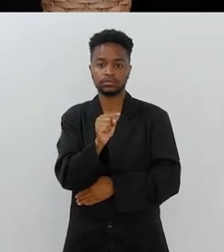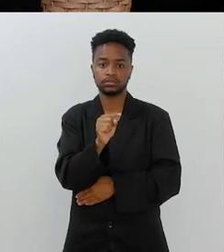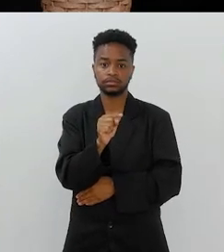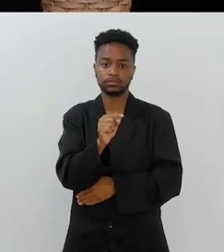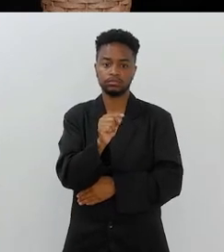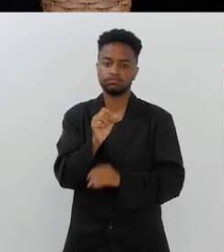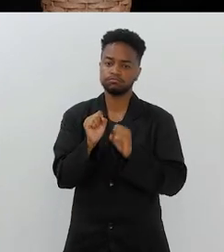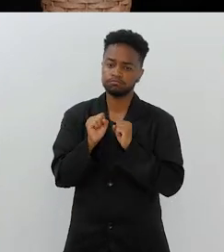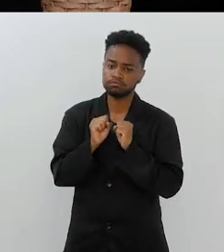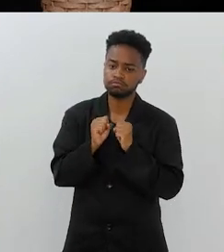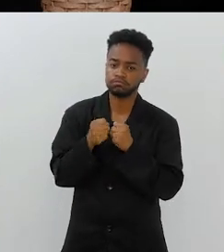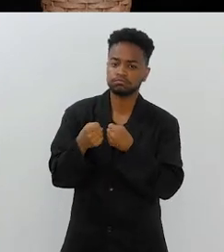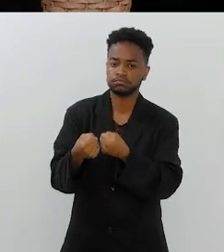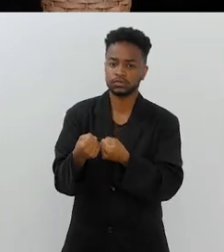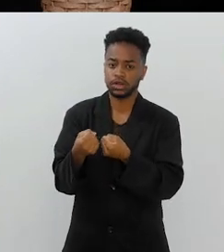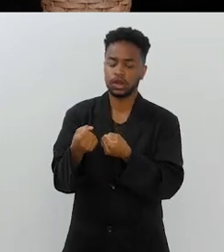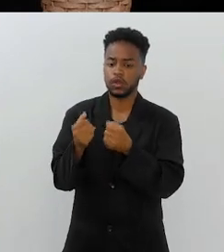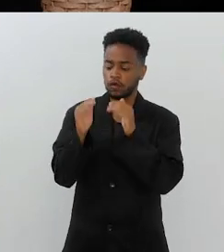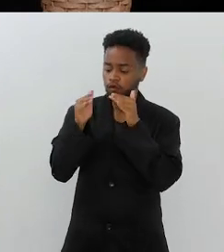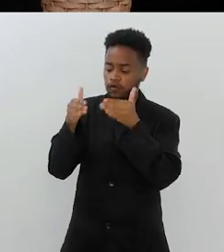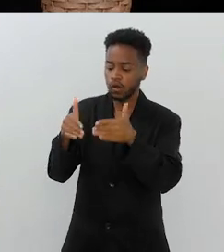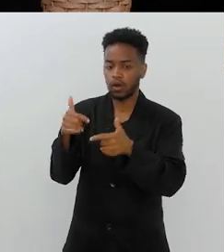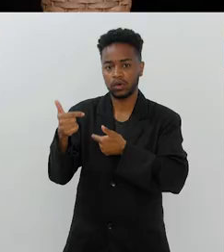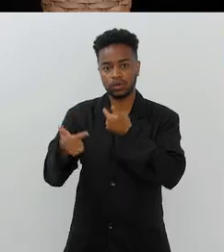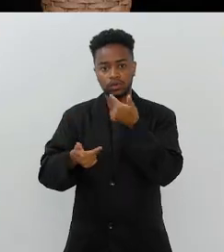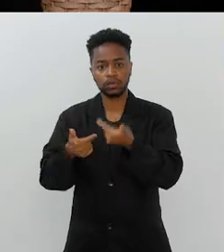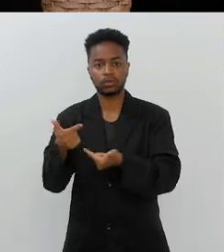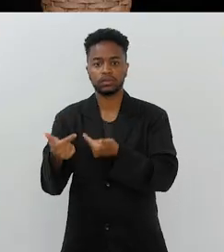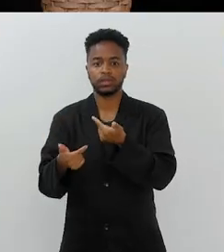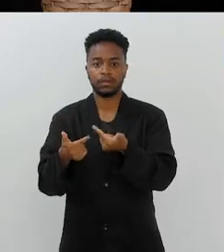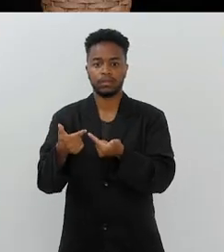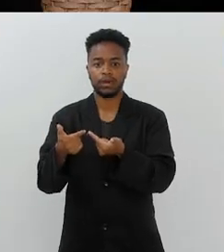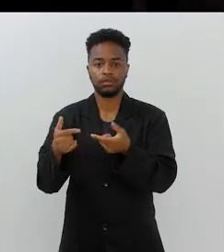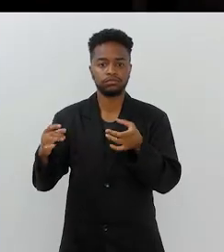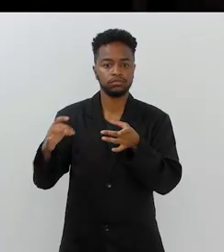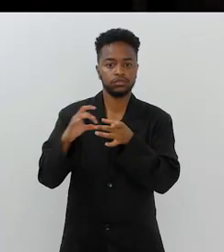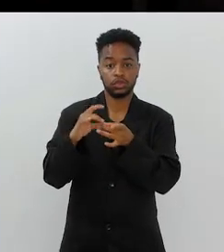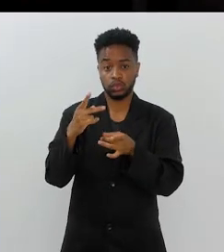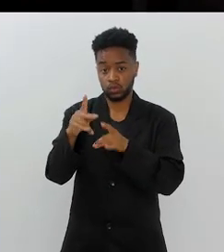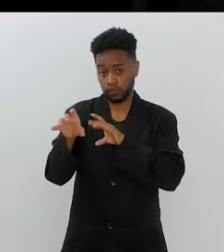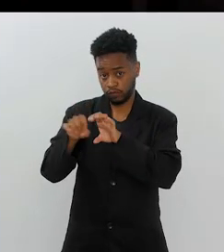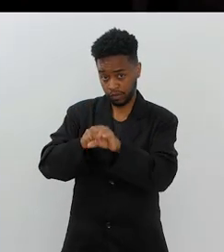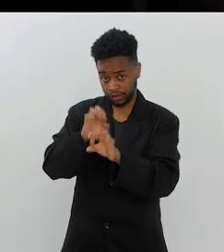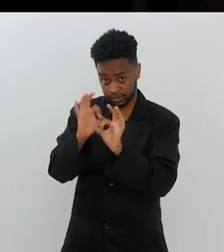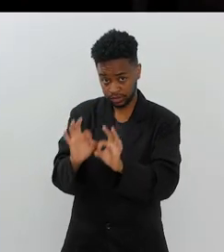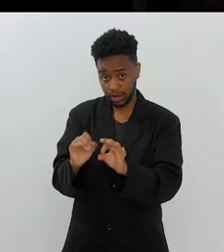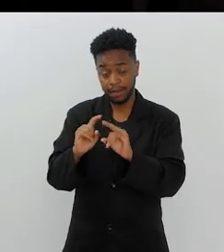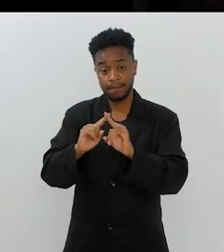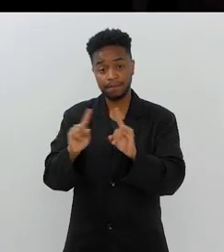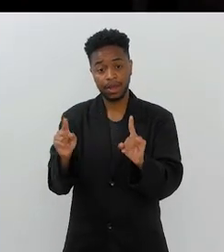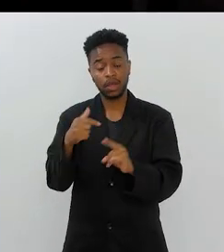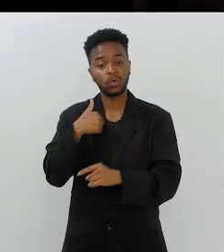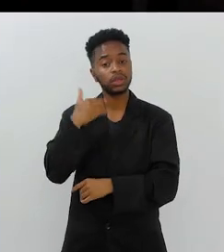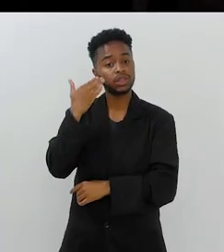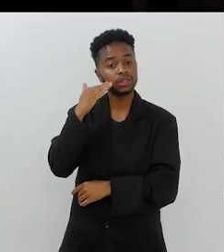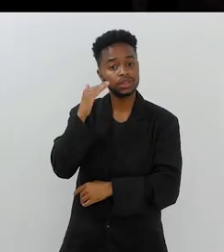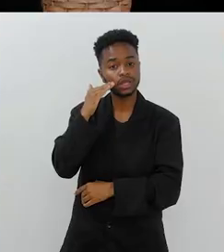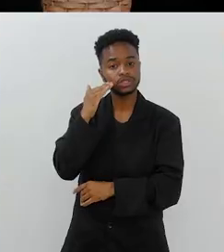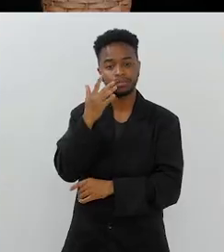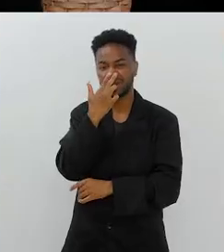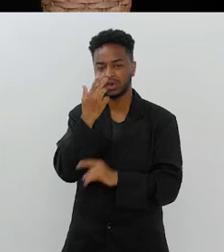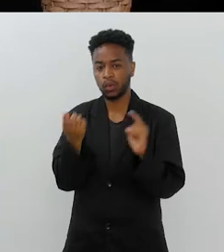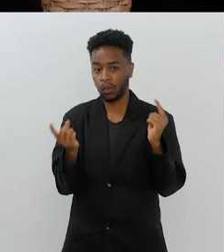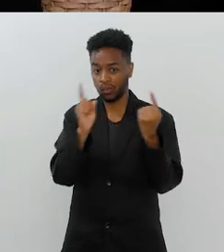você foi se dedicar a um trabalho da sua formação, mas, pelo que eu entendi,